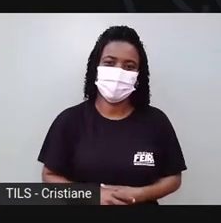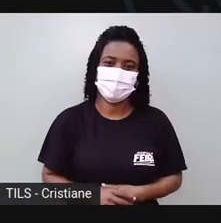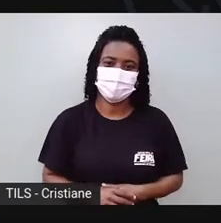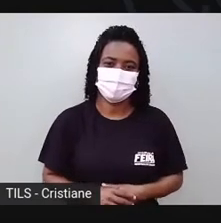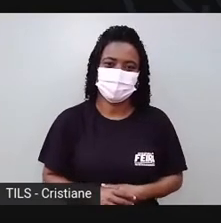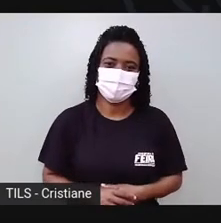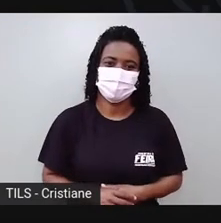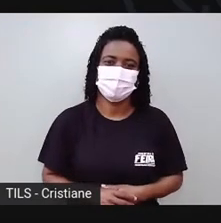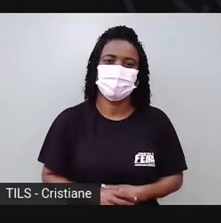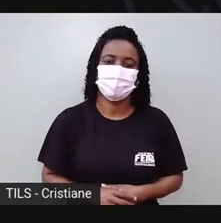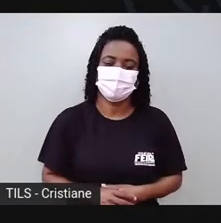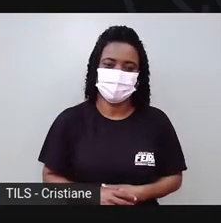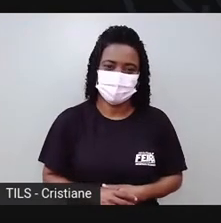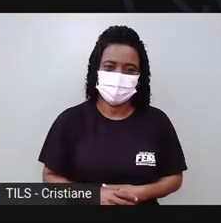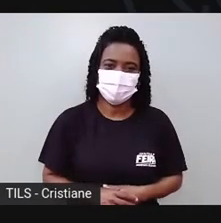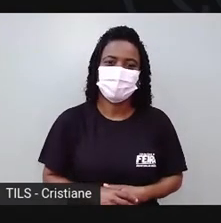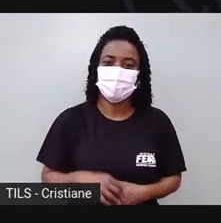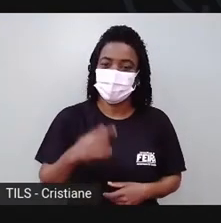Amassar de novo.